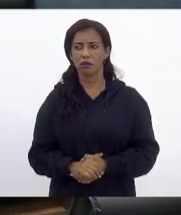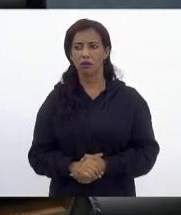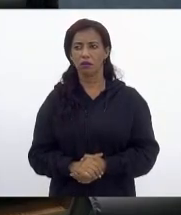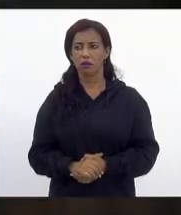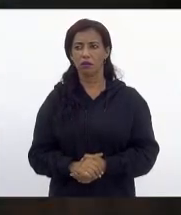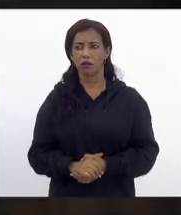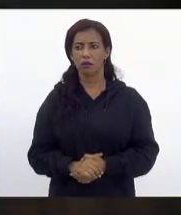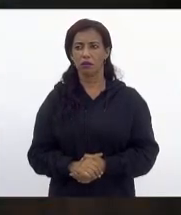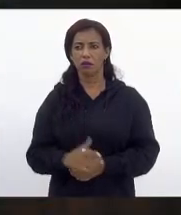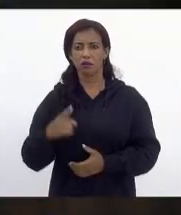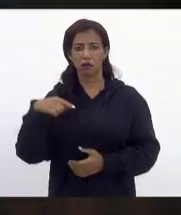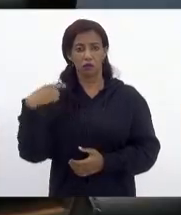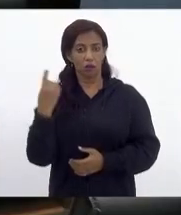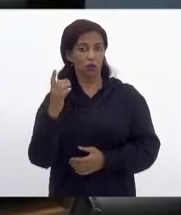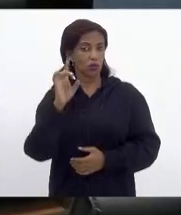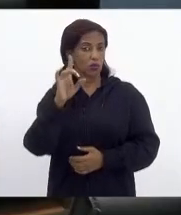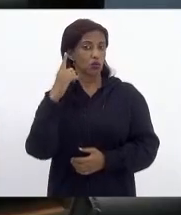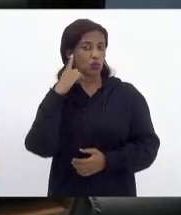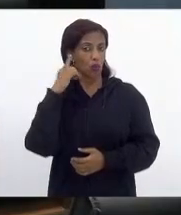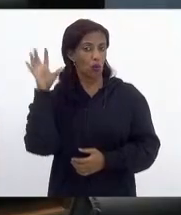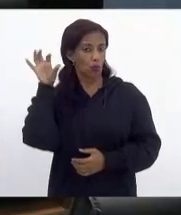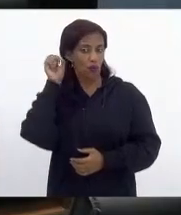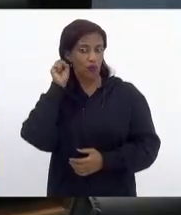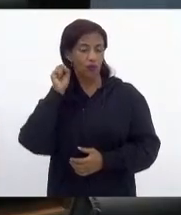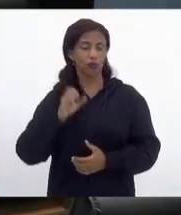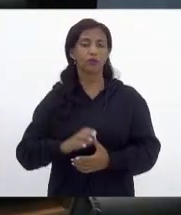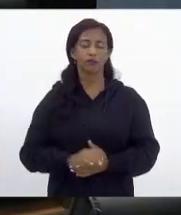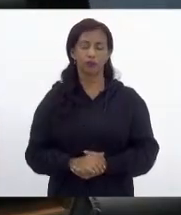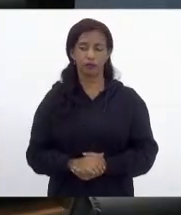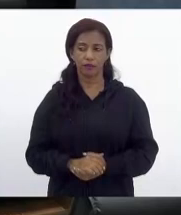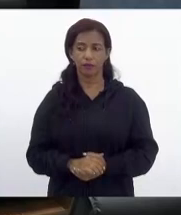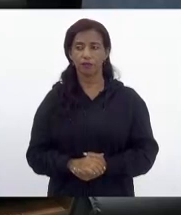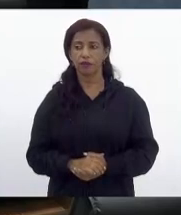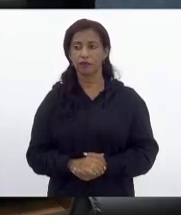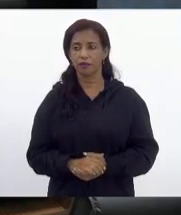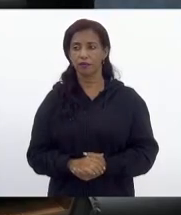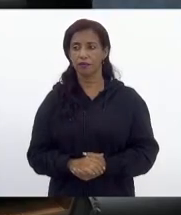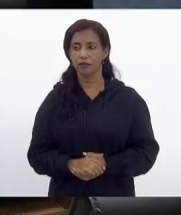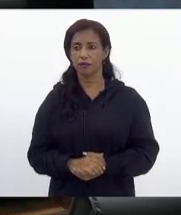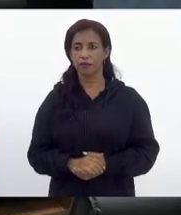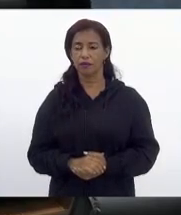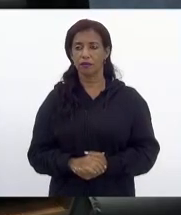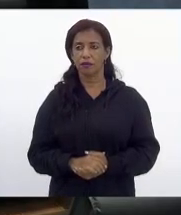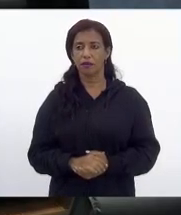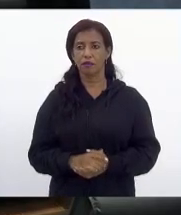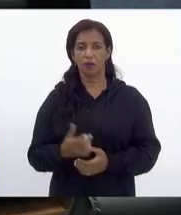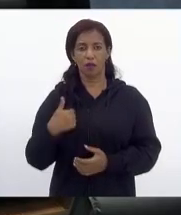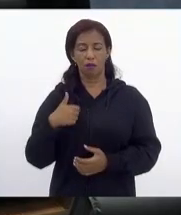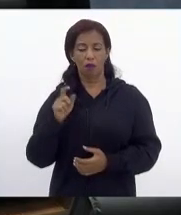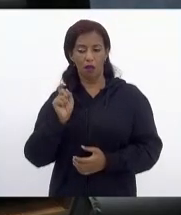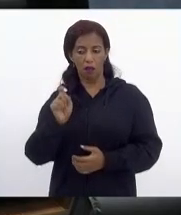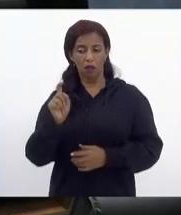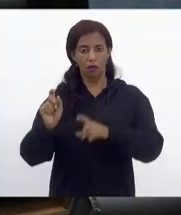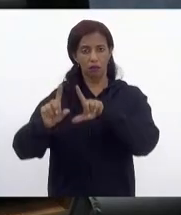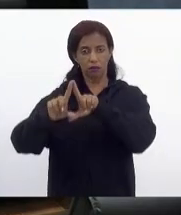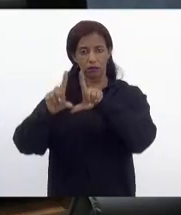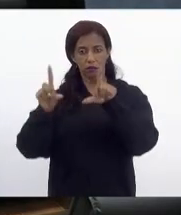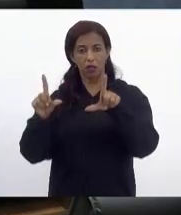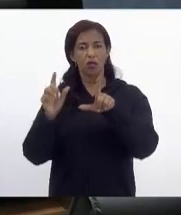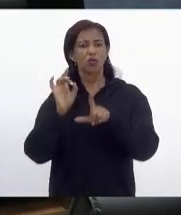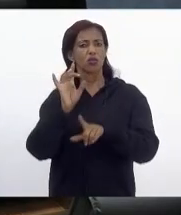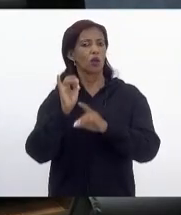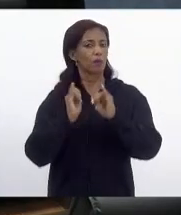Nós estamos escutando. Nós estamos escutando. Só está escutando. O meu vídeo aqui está aberto. Só para informar, porque